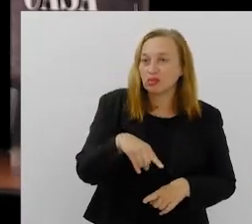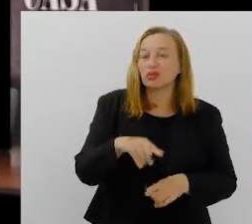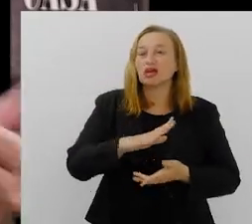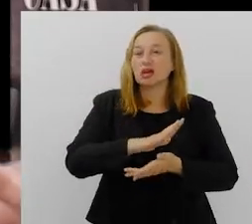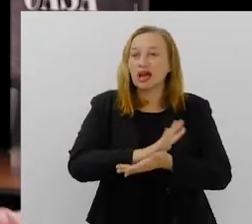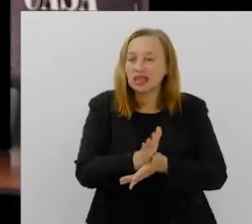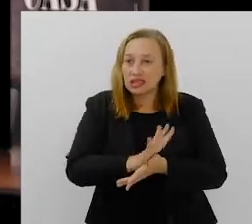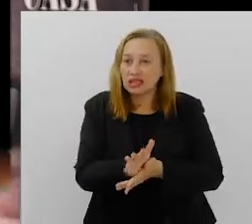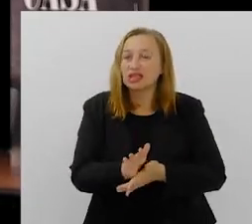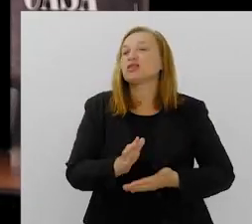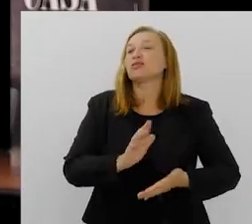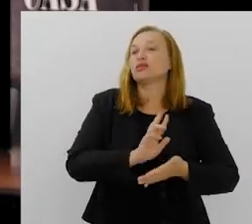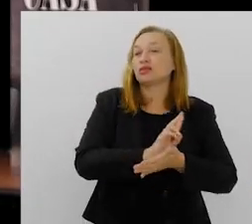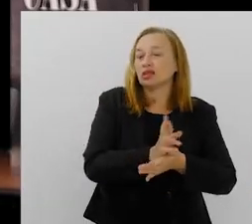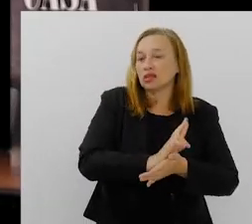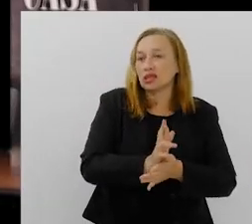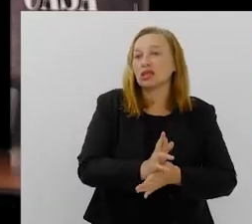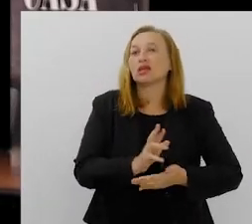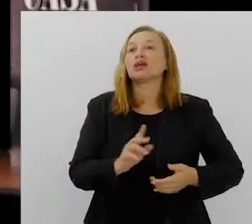proibicionismo, do racismo,